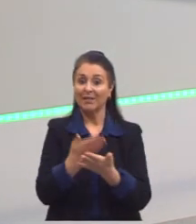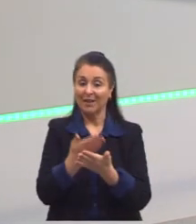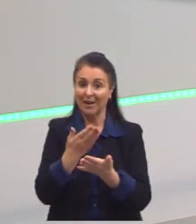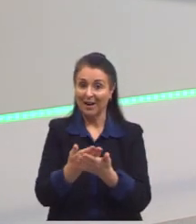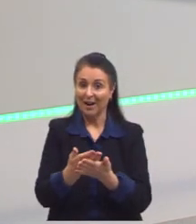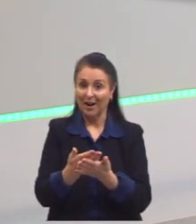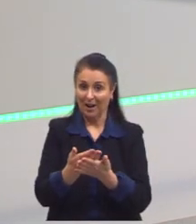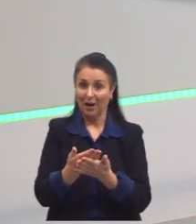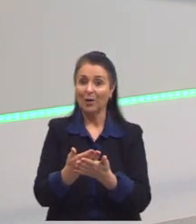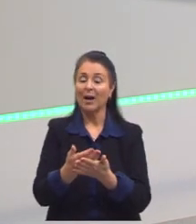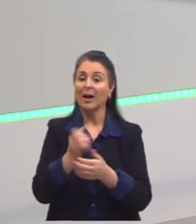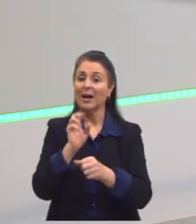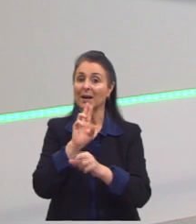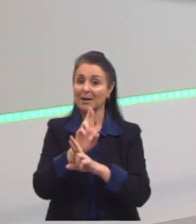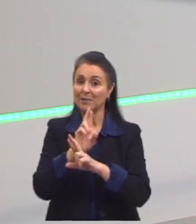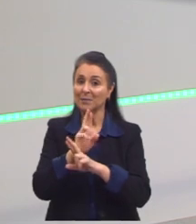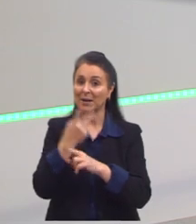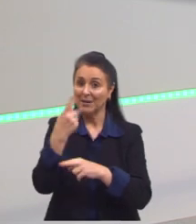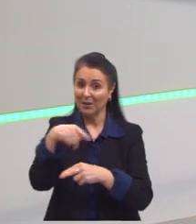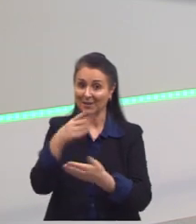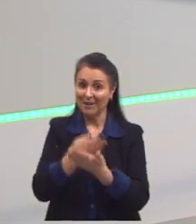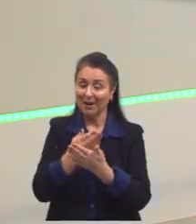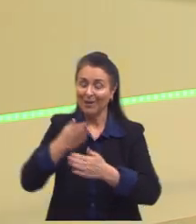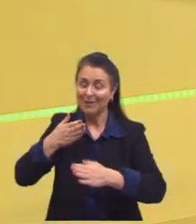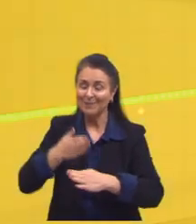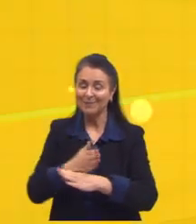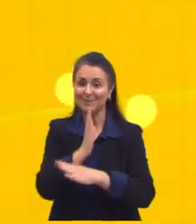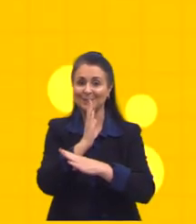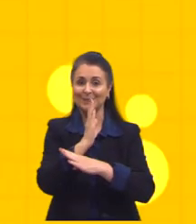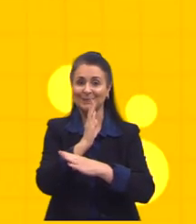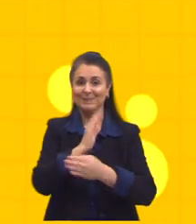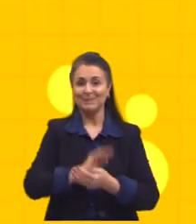vocês nas próximas aulas e partiu passar tchau